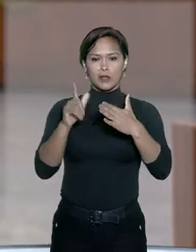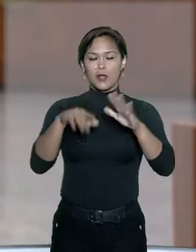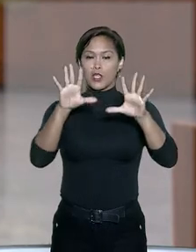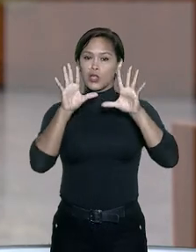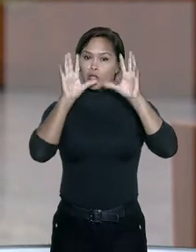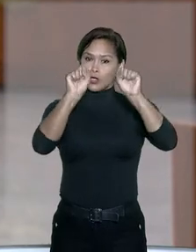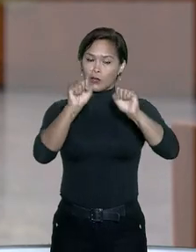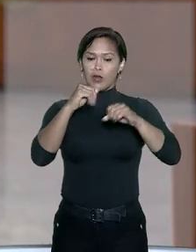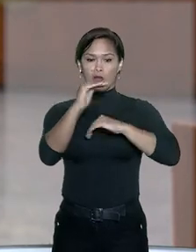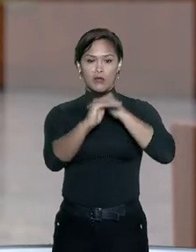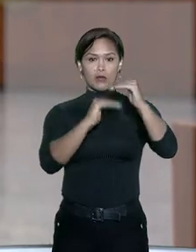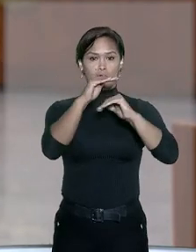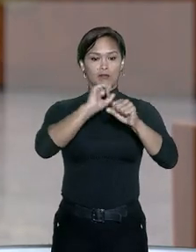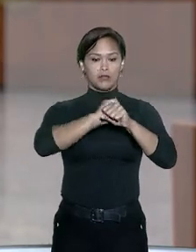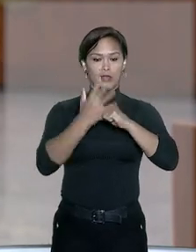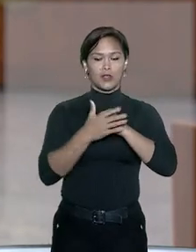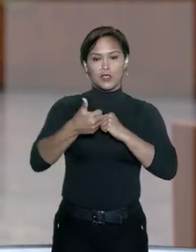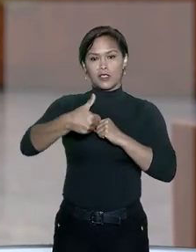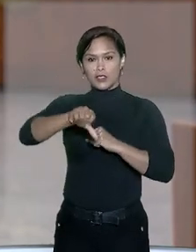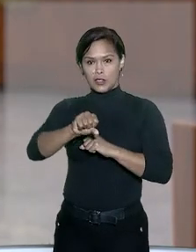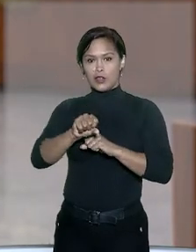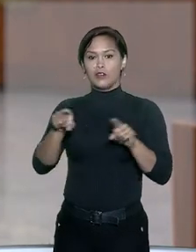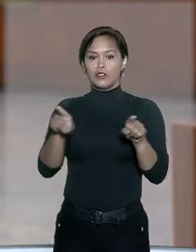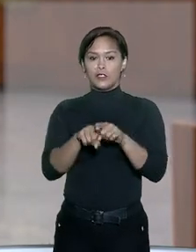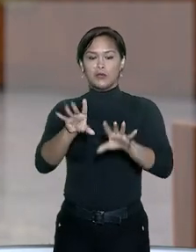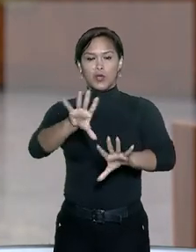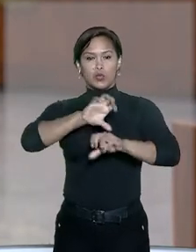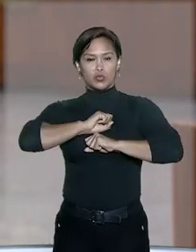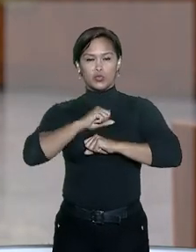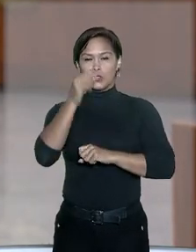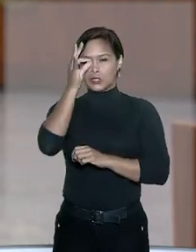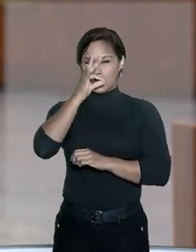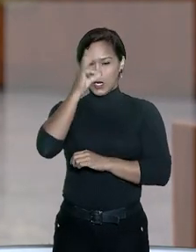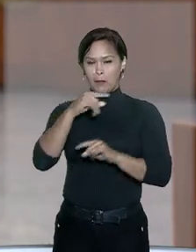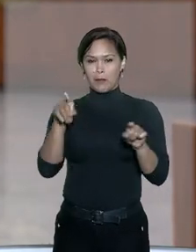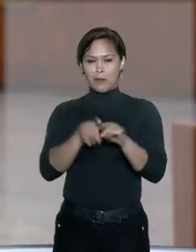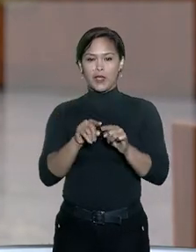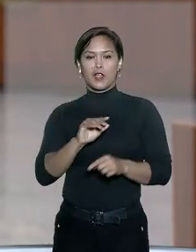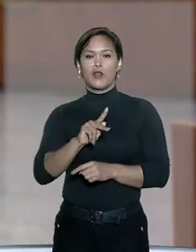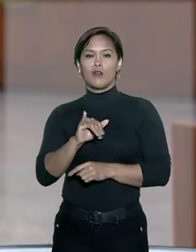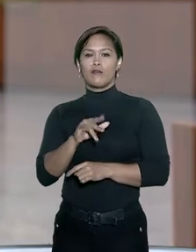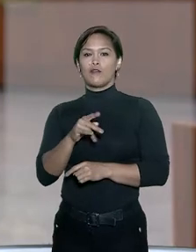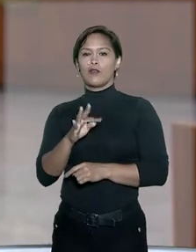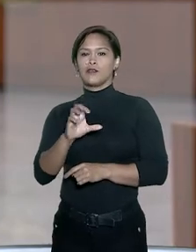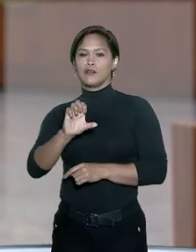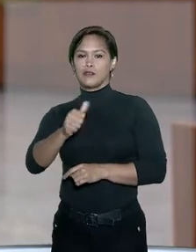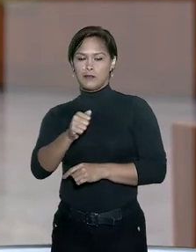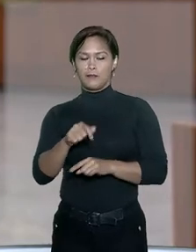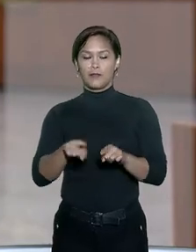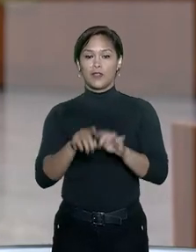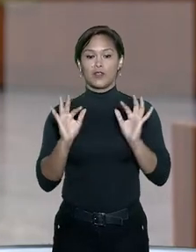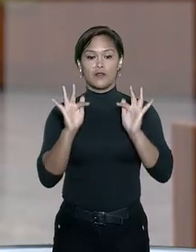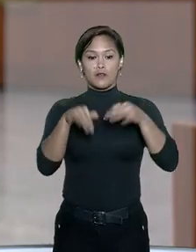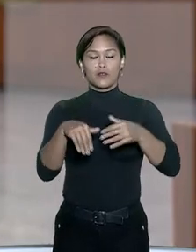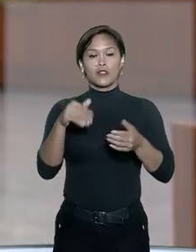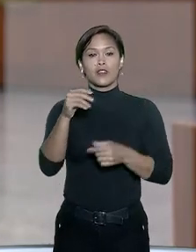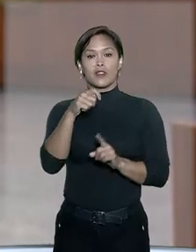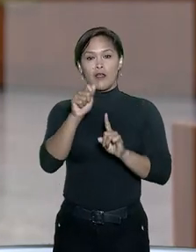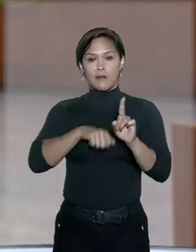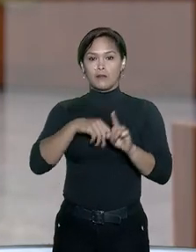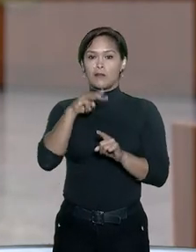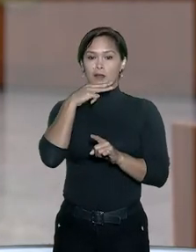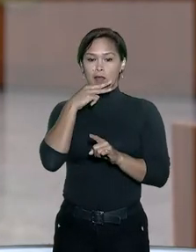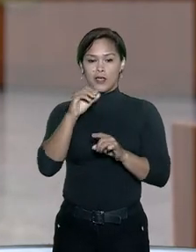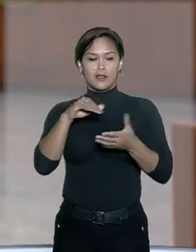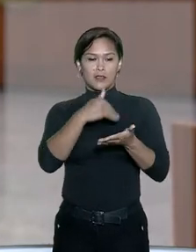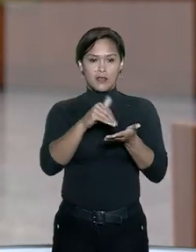Tribunal, o avanço da Covid-19 e do surto de gripe causado pelo vírus influenza. No final de março, a equipe de Secretaria